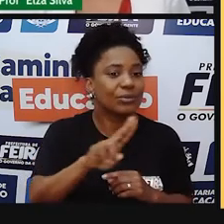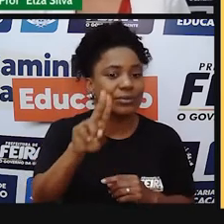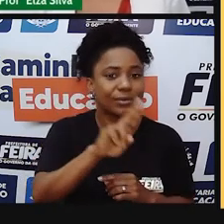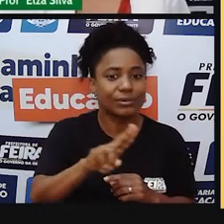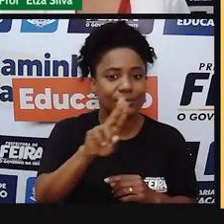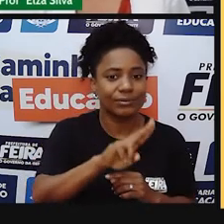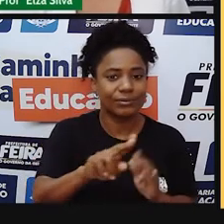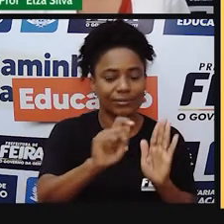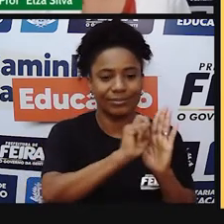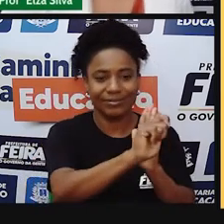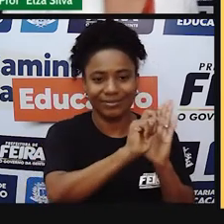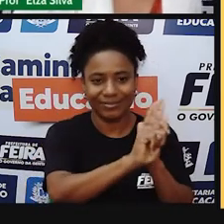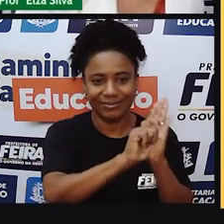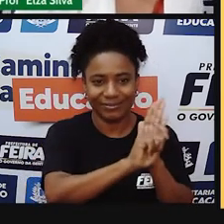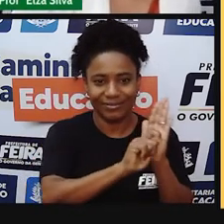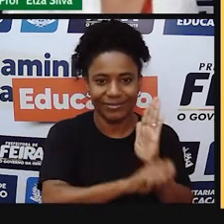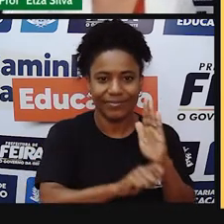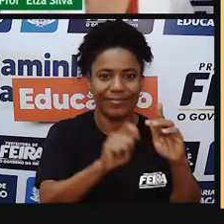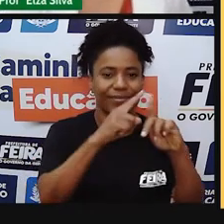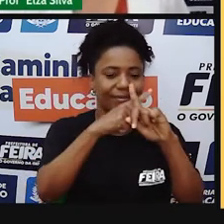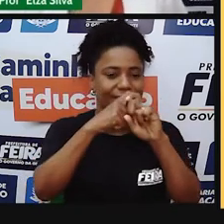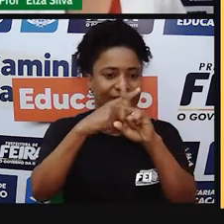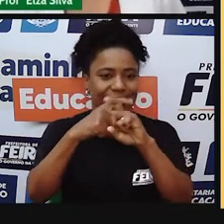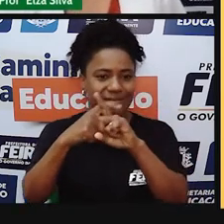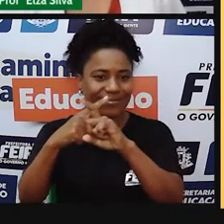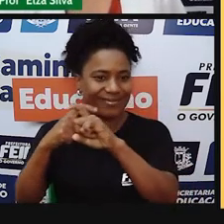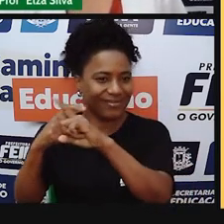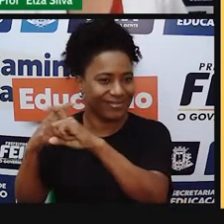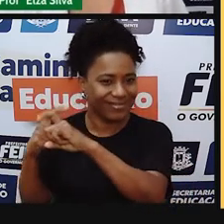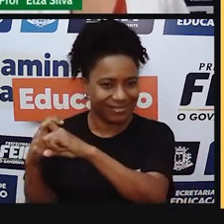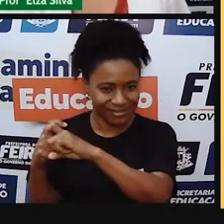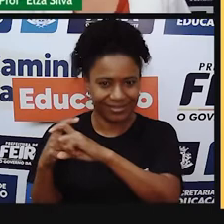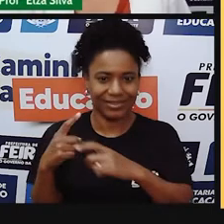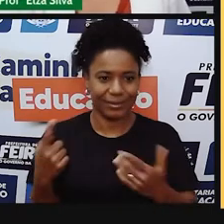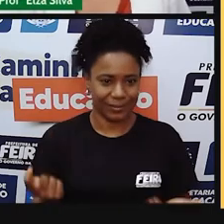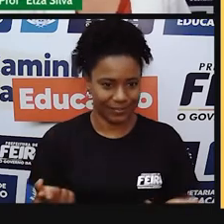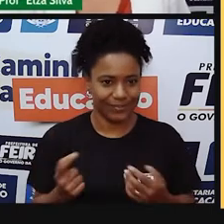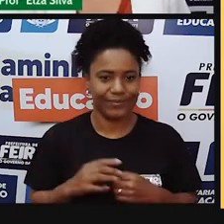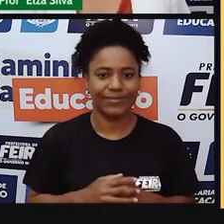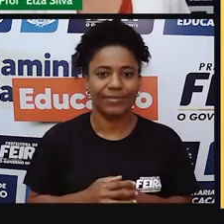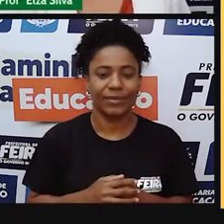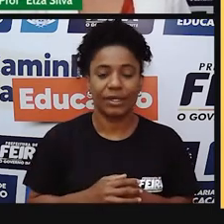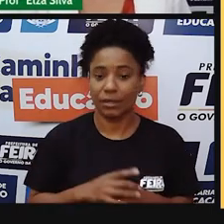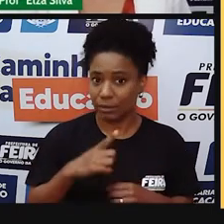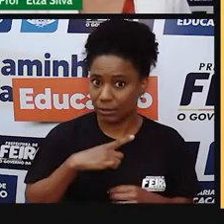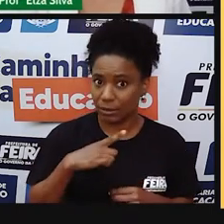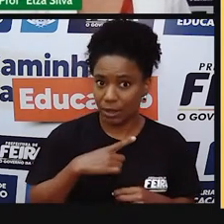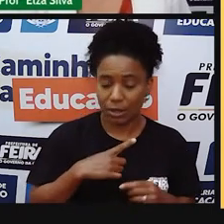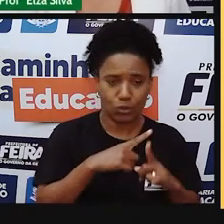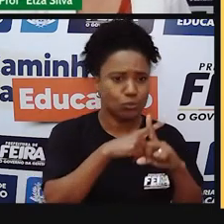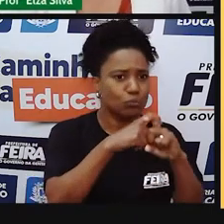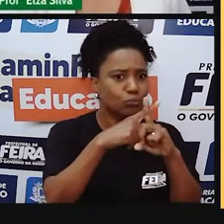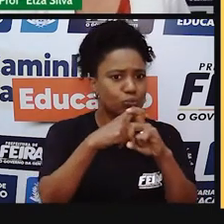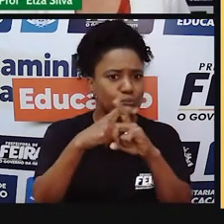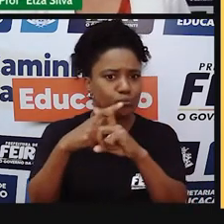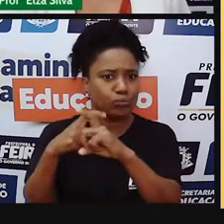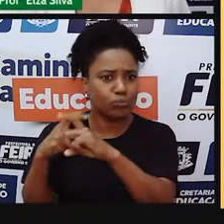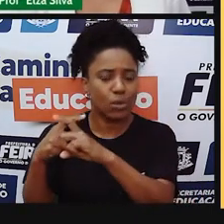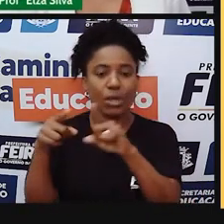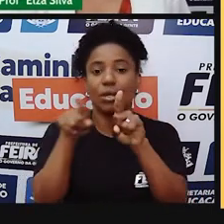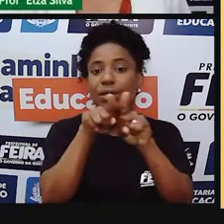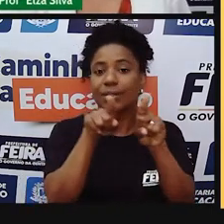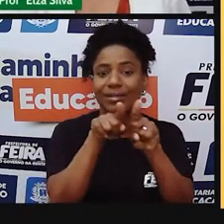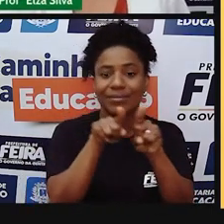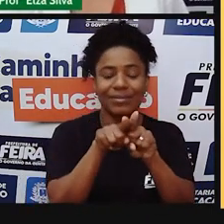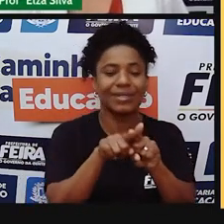ideogramas and cave paper. Então, eles utilizavam os ideogramas e as pinturas,